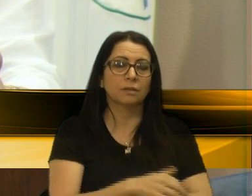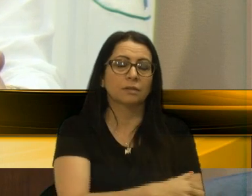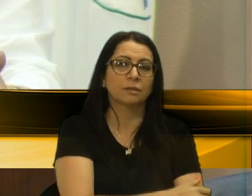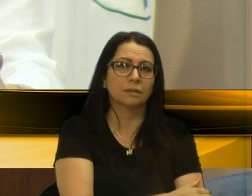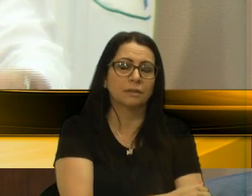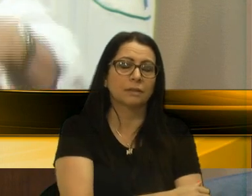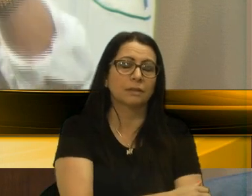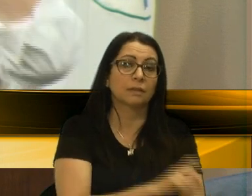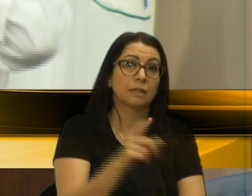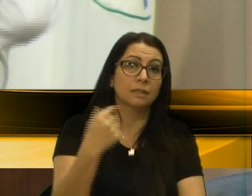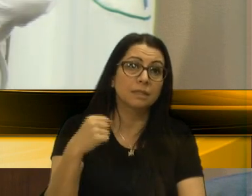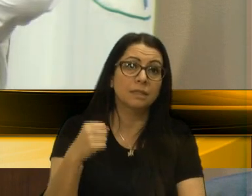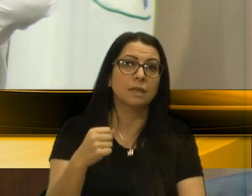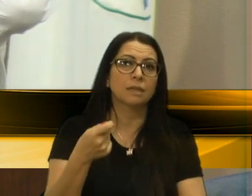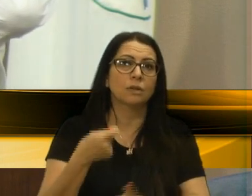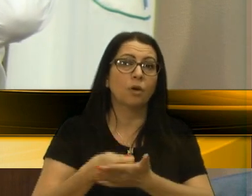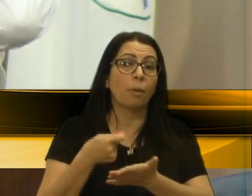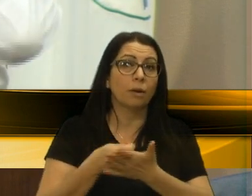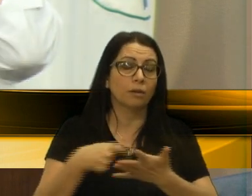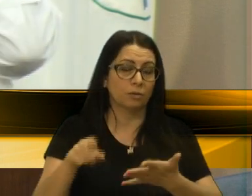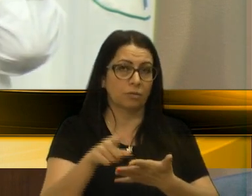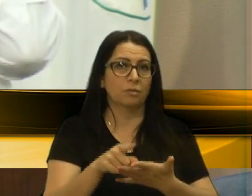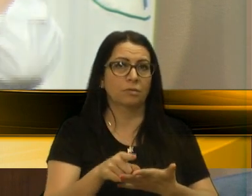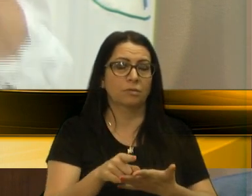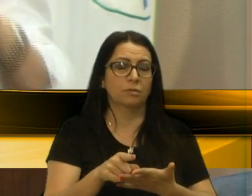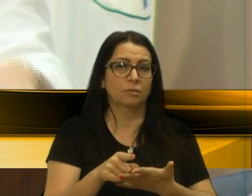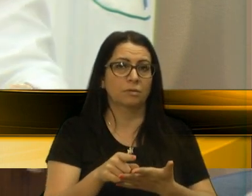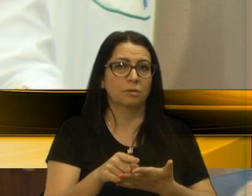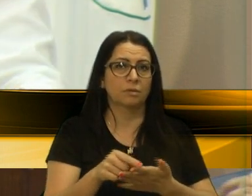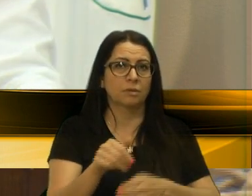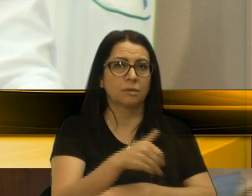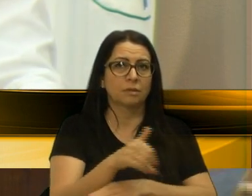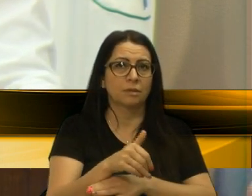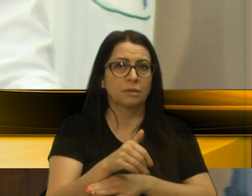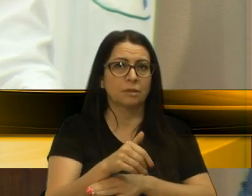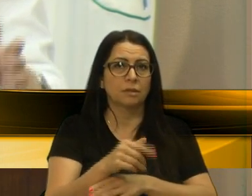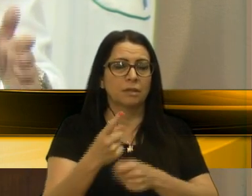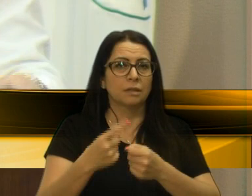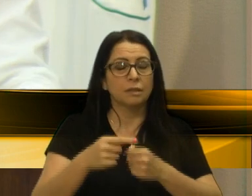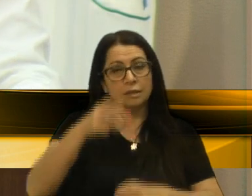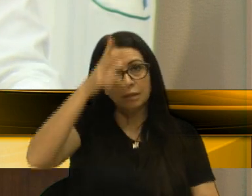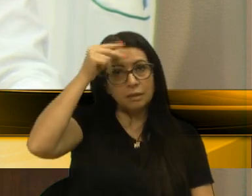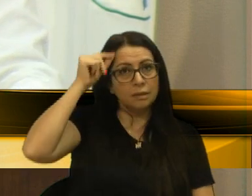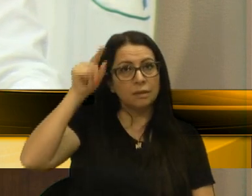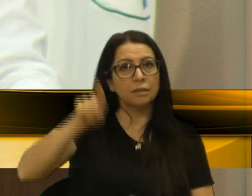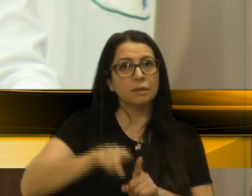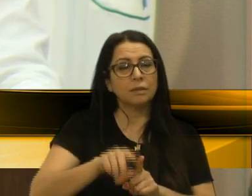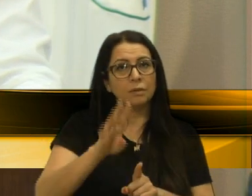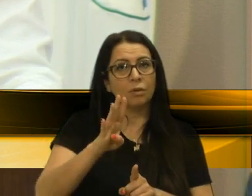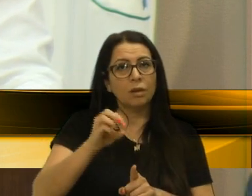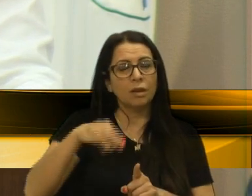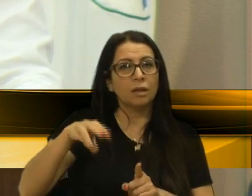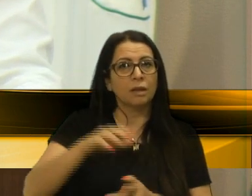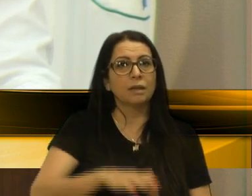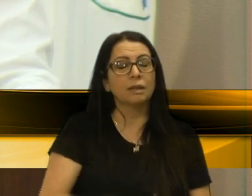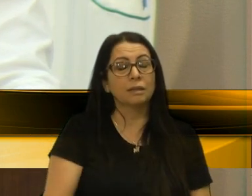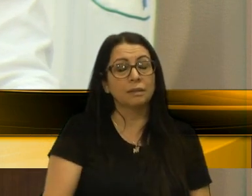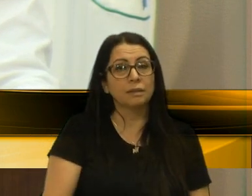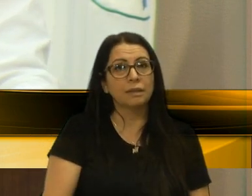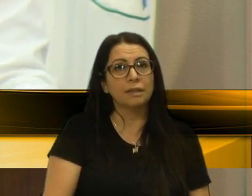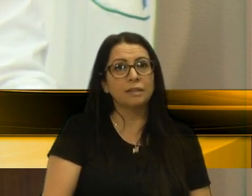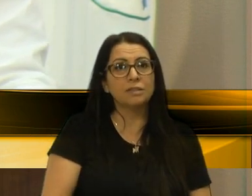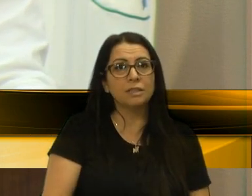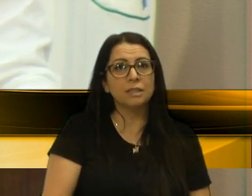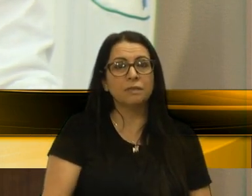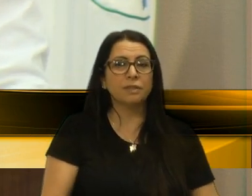necessidade, obrigatoriedade, das estradas municipais, terem, inclusive, 40 metros. São